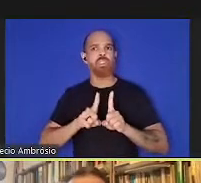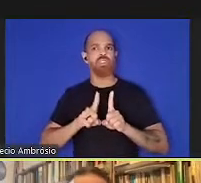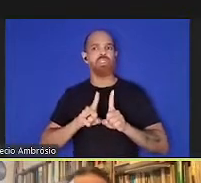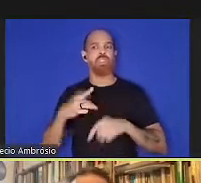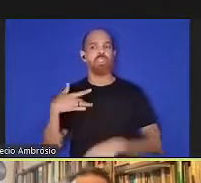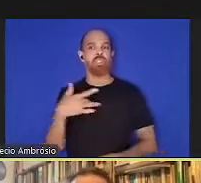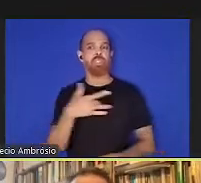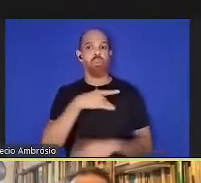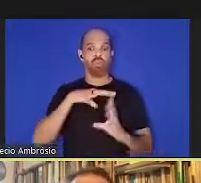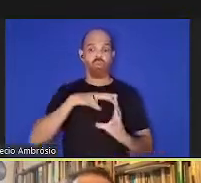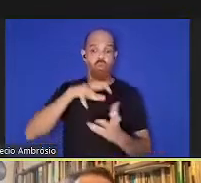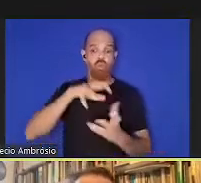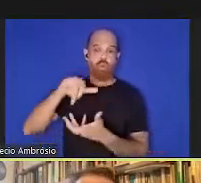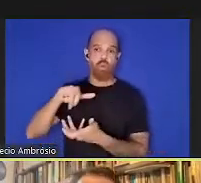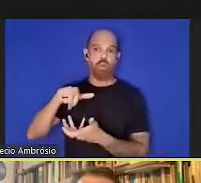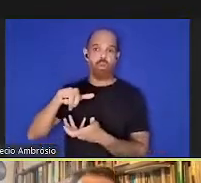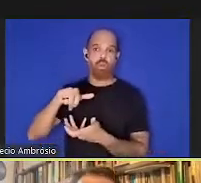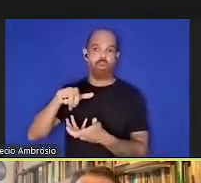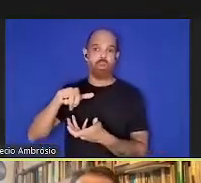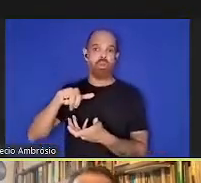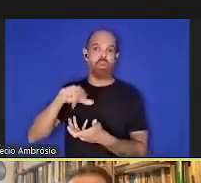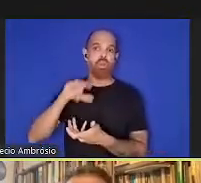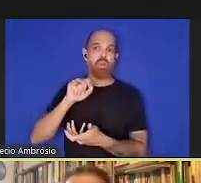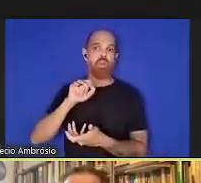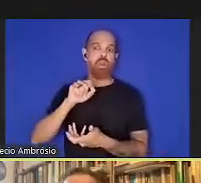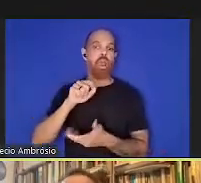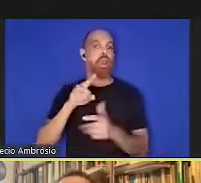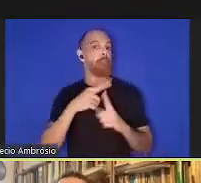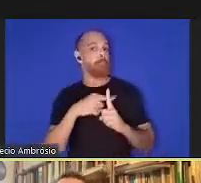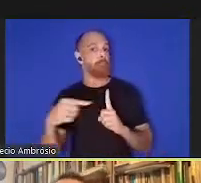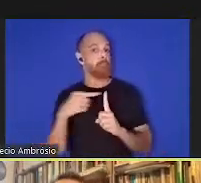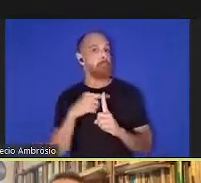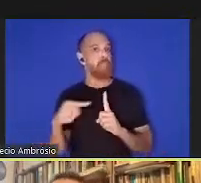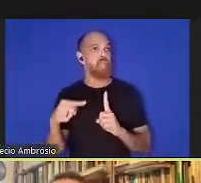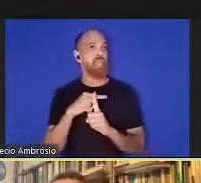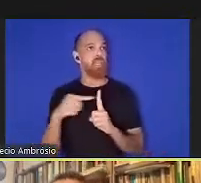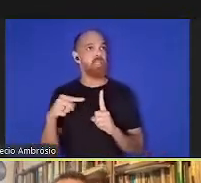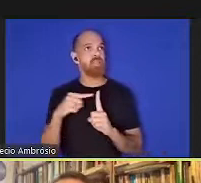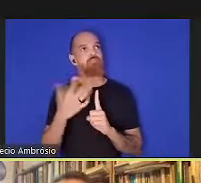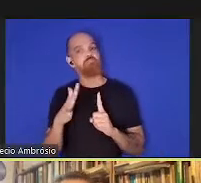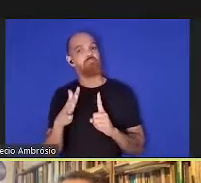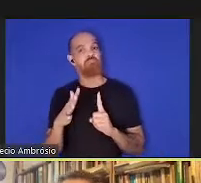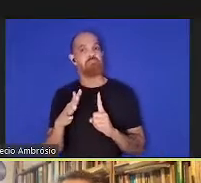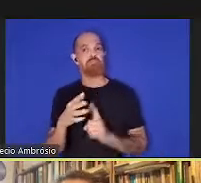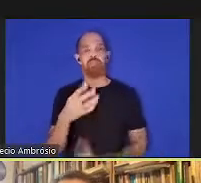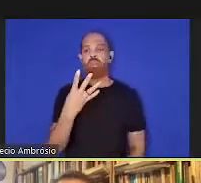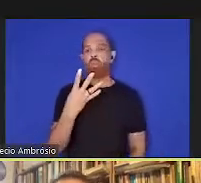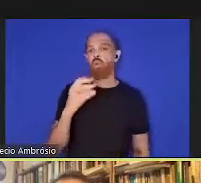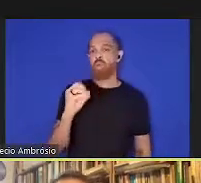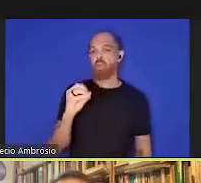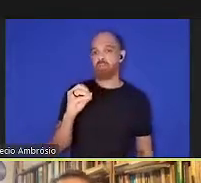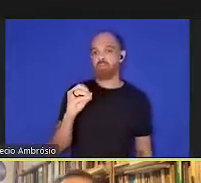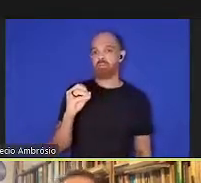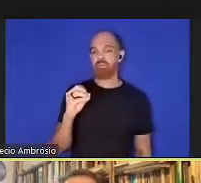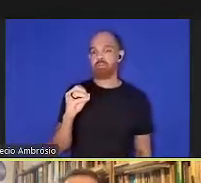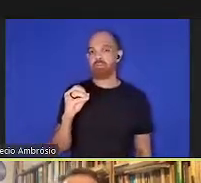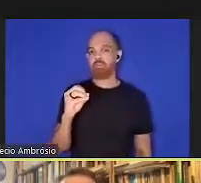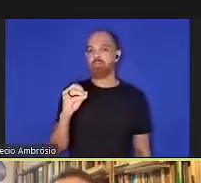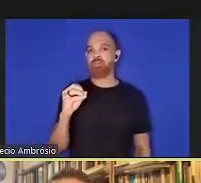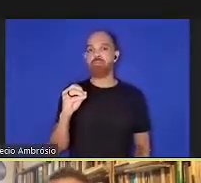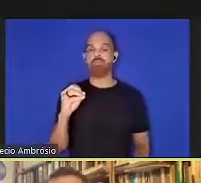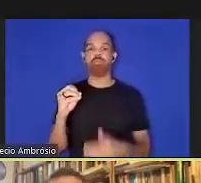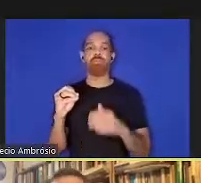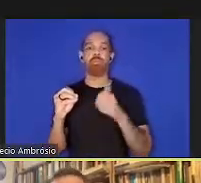global, a média era mais ou menos de 40, de 100